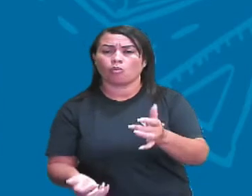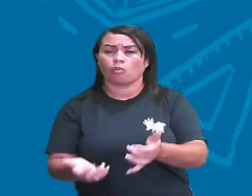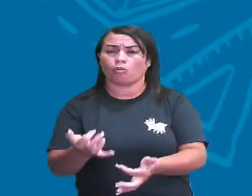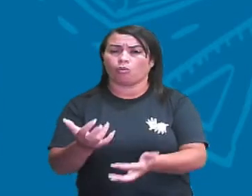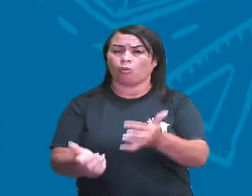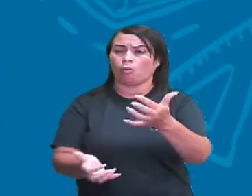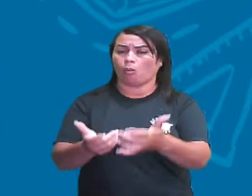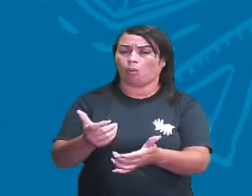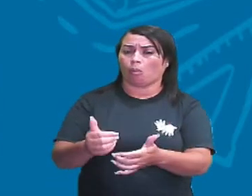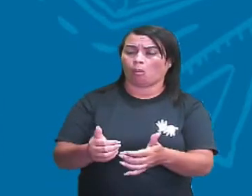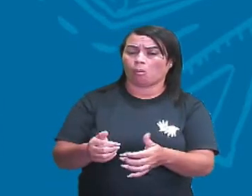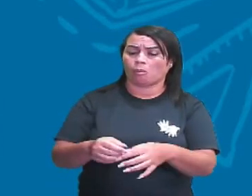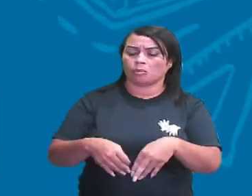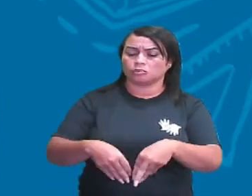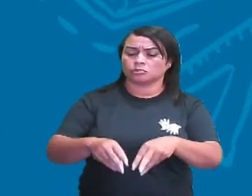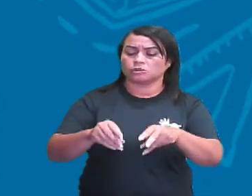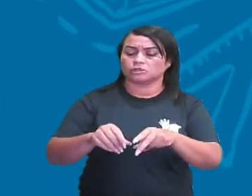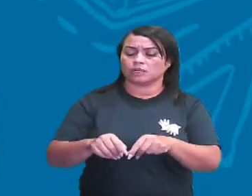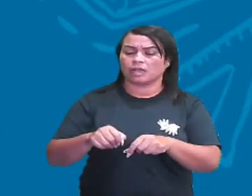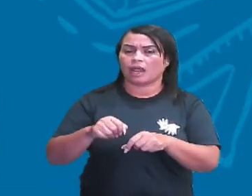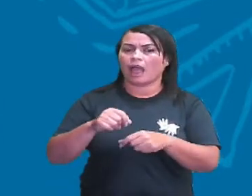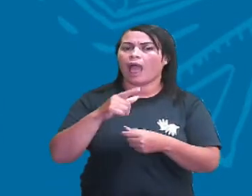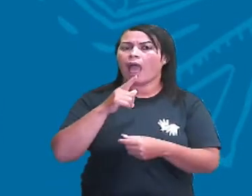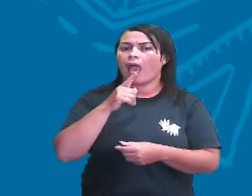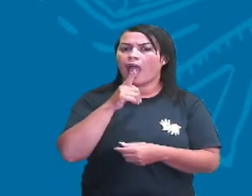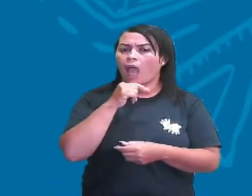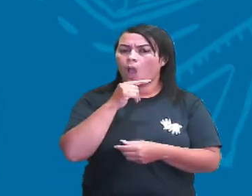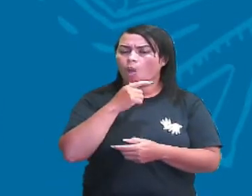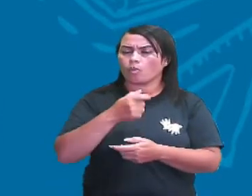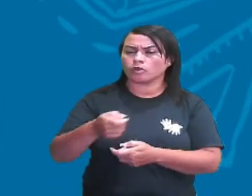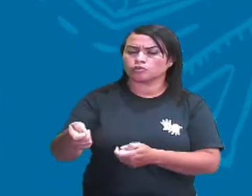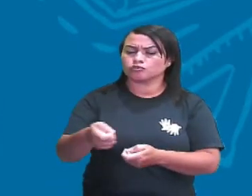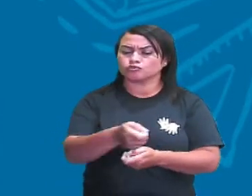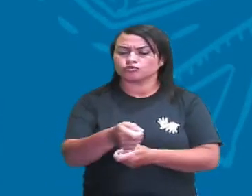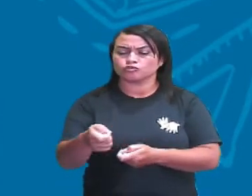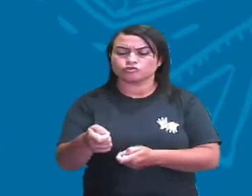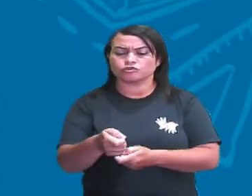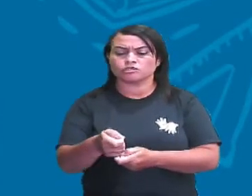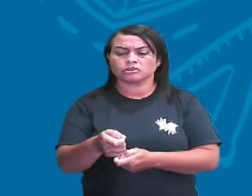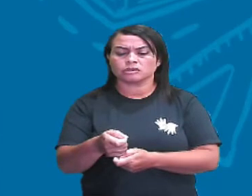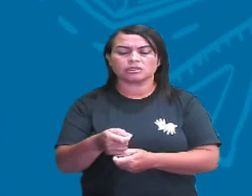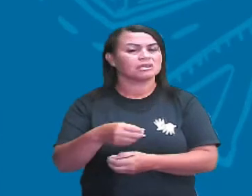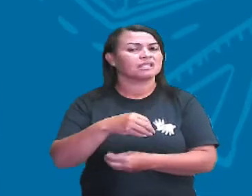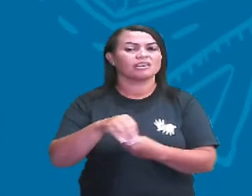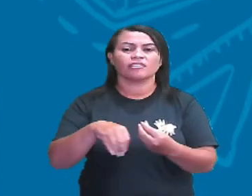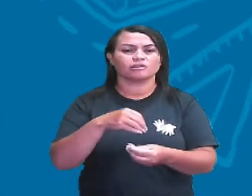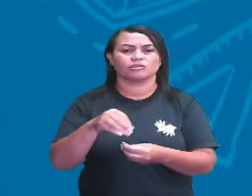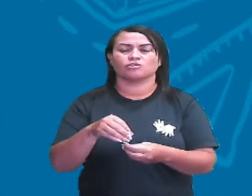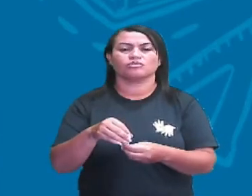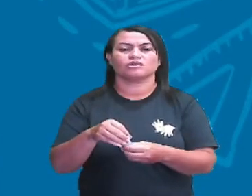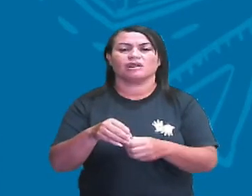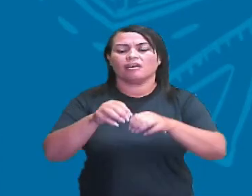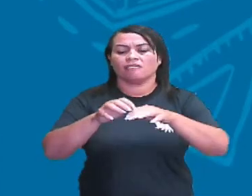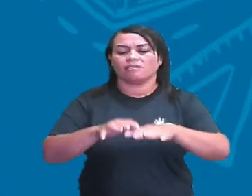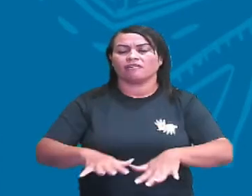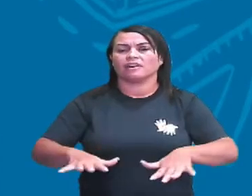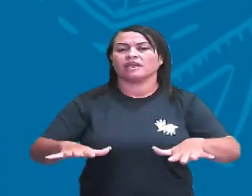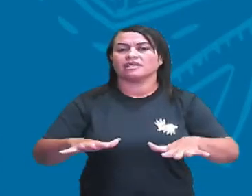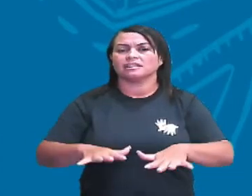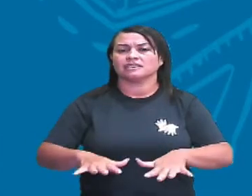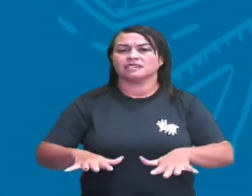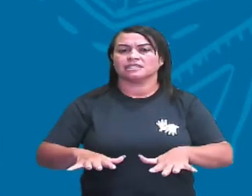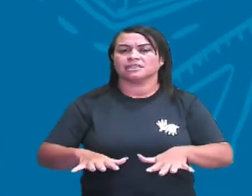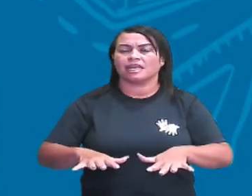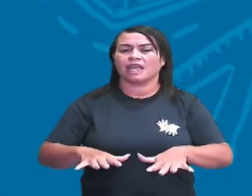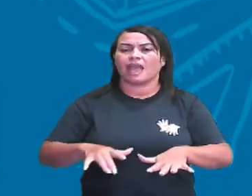derramado no solo, a água não vai se misturar com a gasolina. A gasolina ficará por cima da água e a água vai ajudar a espalhar o combustível pelo